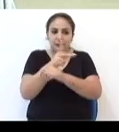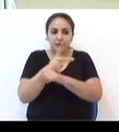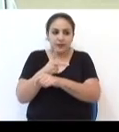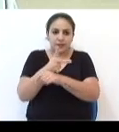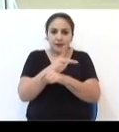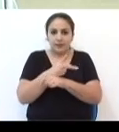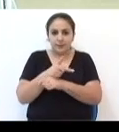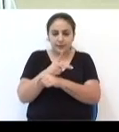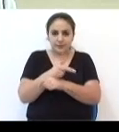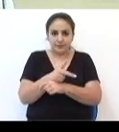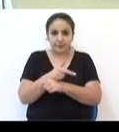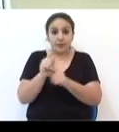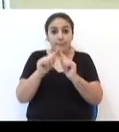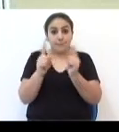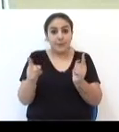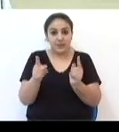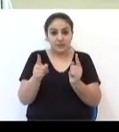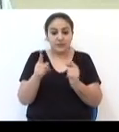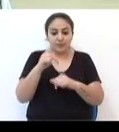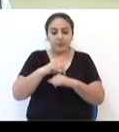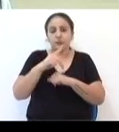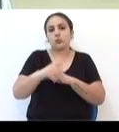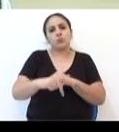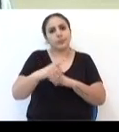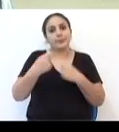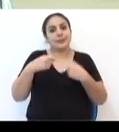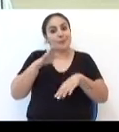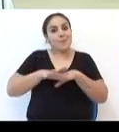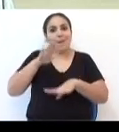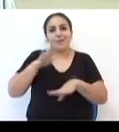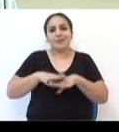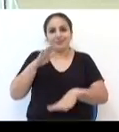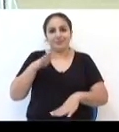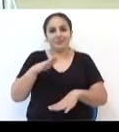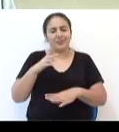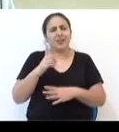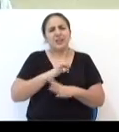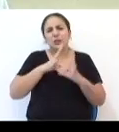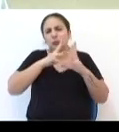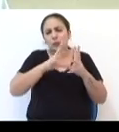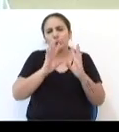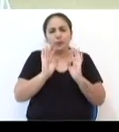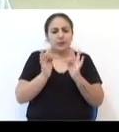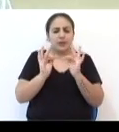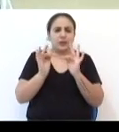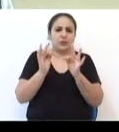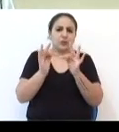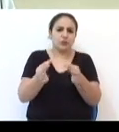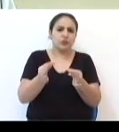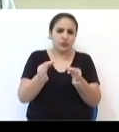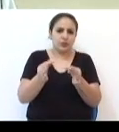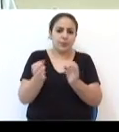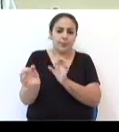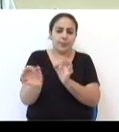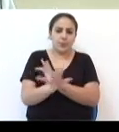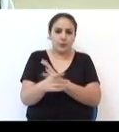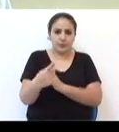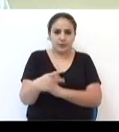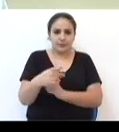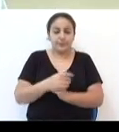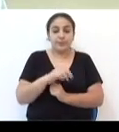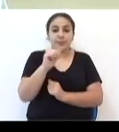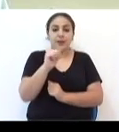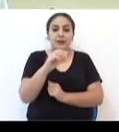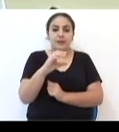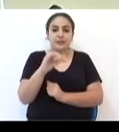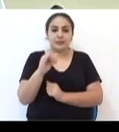de monitoramento. Mas, para o fundo, certamente comporta mais. Então, tem toda uma tecnologia apropriada para isso. E